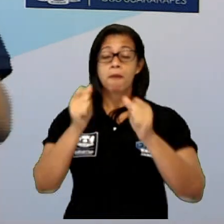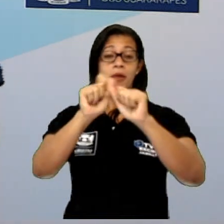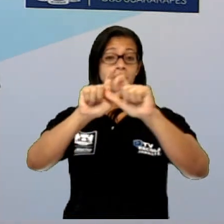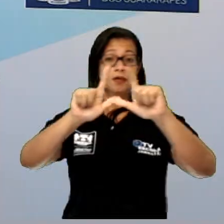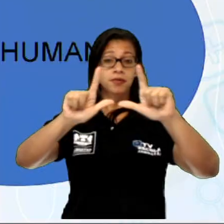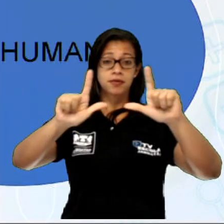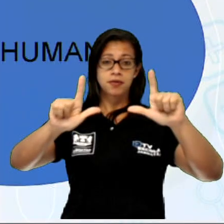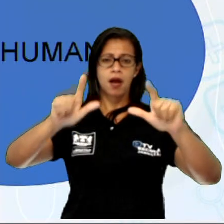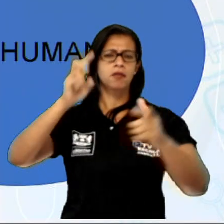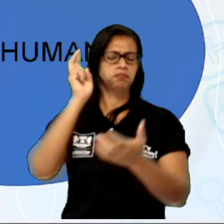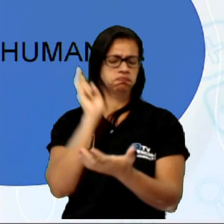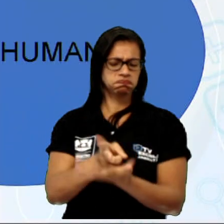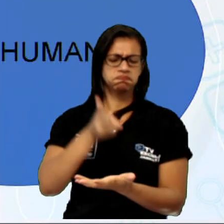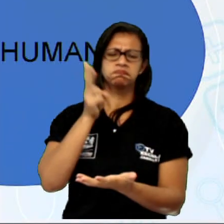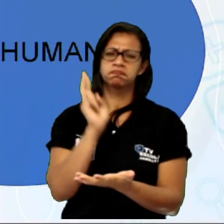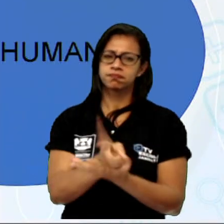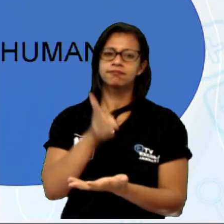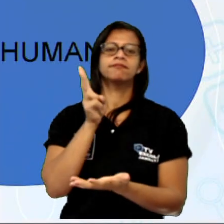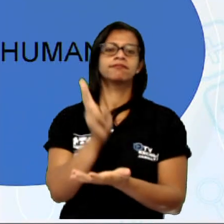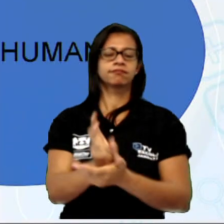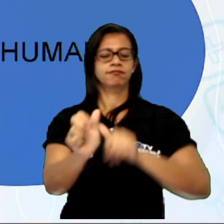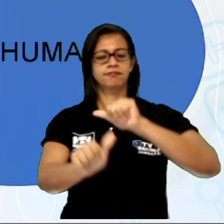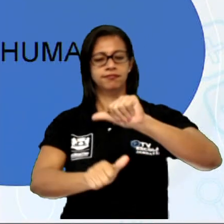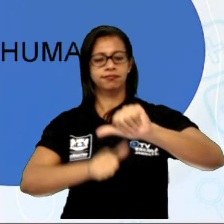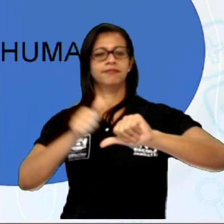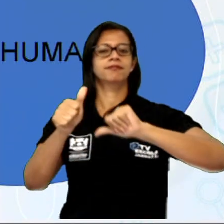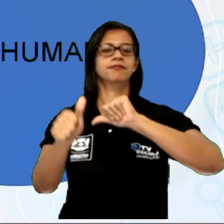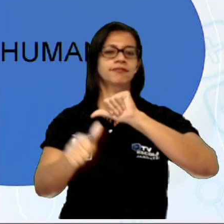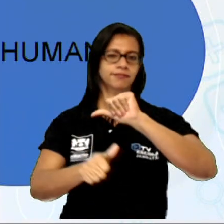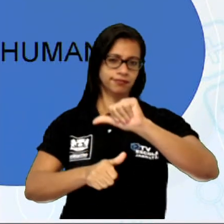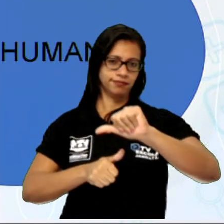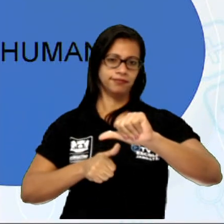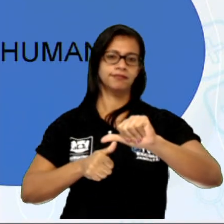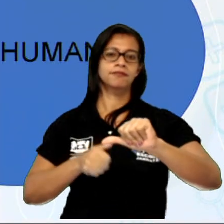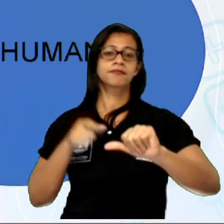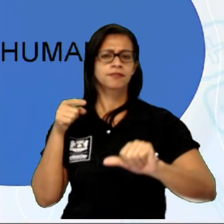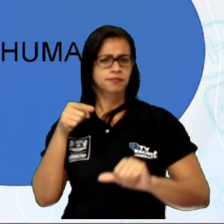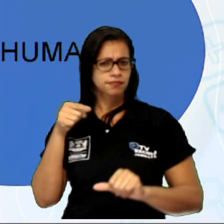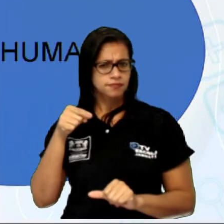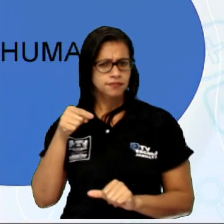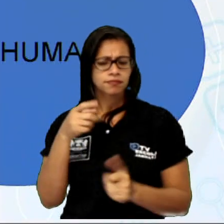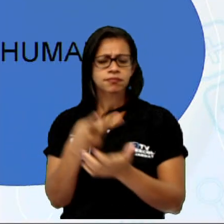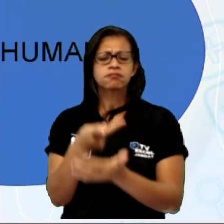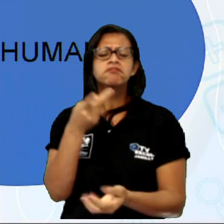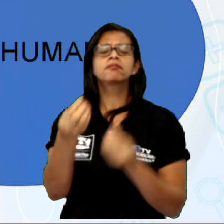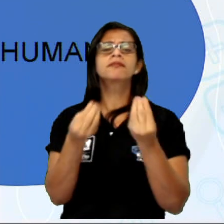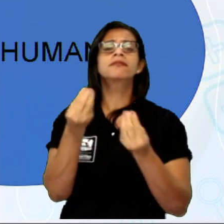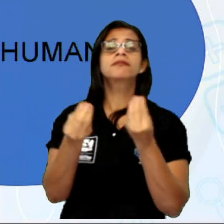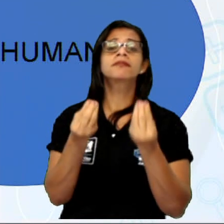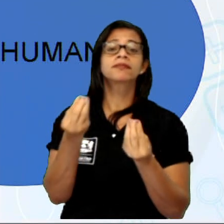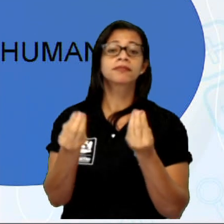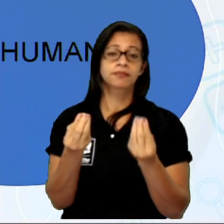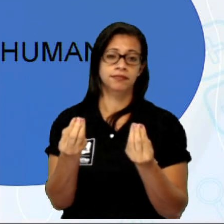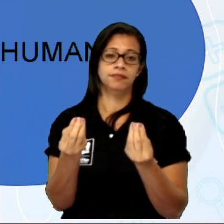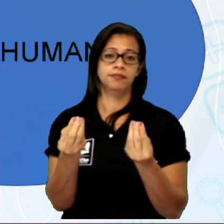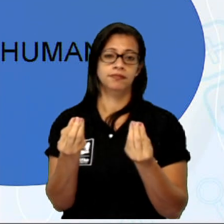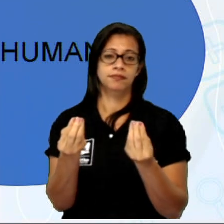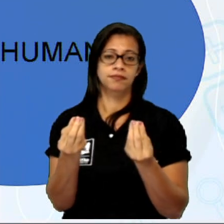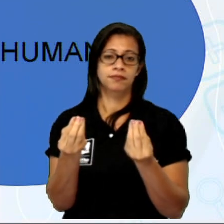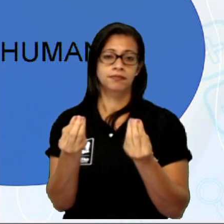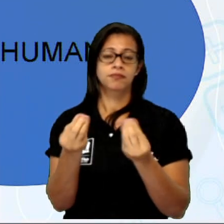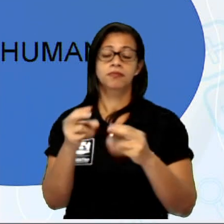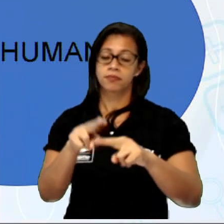sendo transformadas. E essas transformações podem acontecer como? Através da ação da